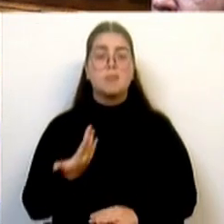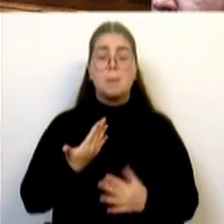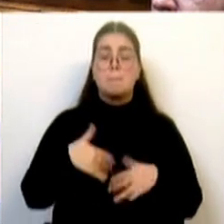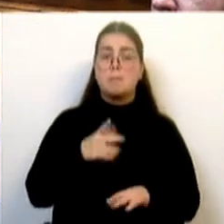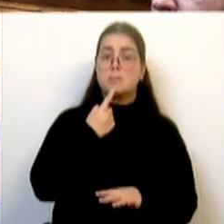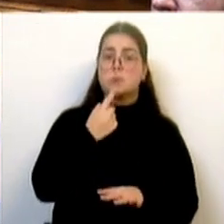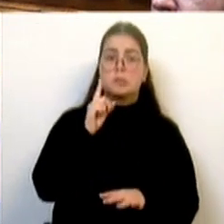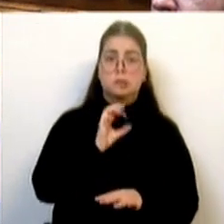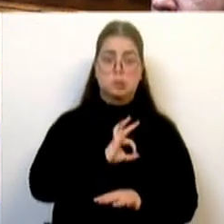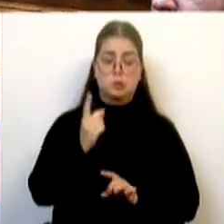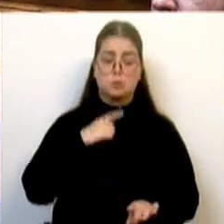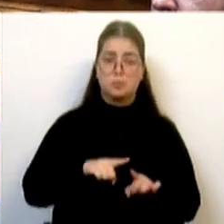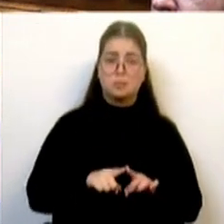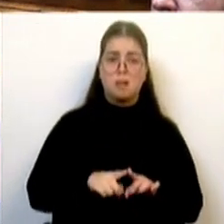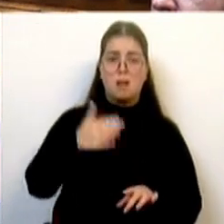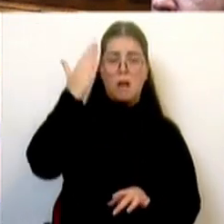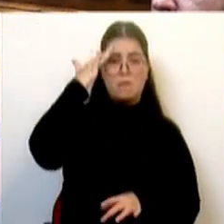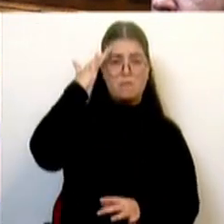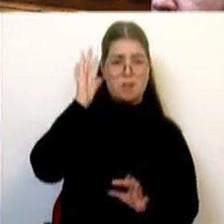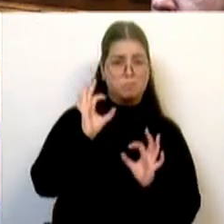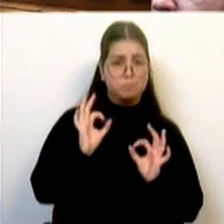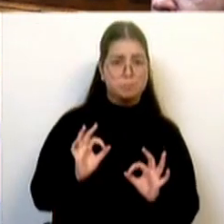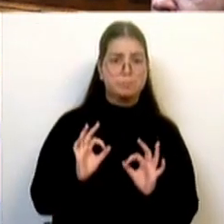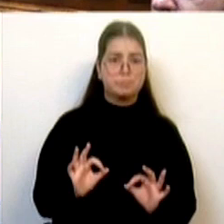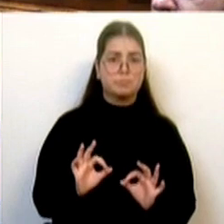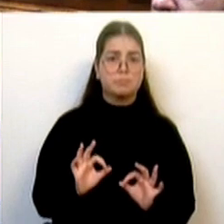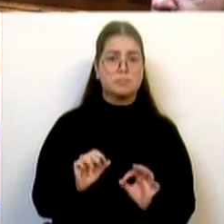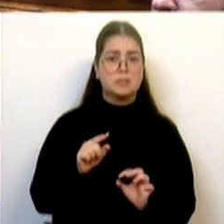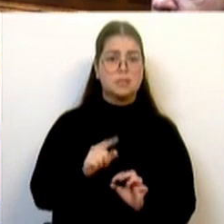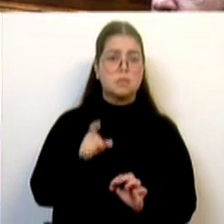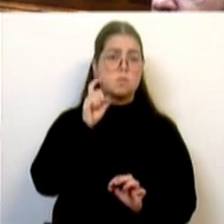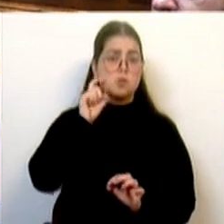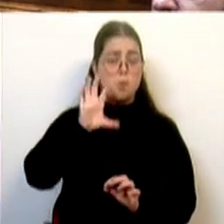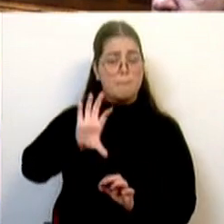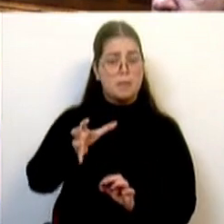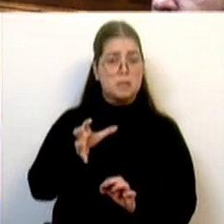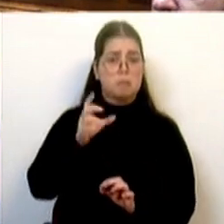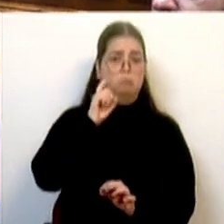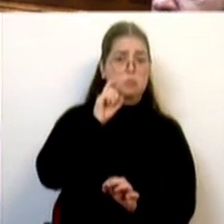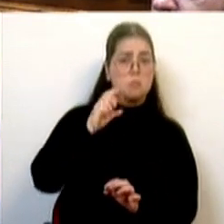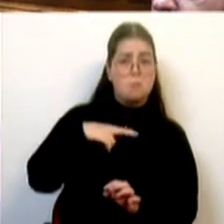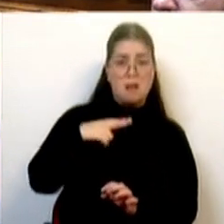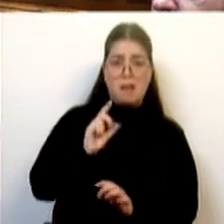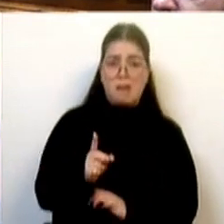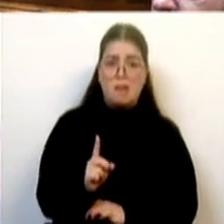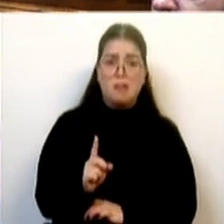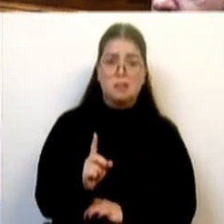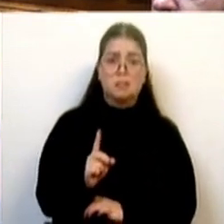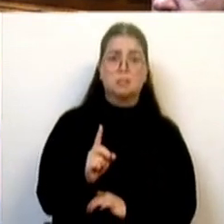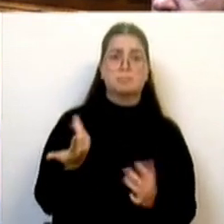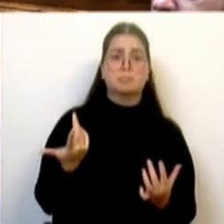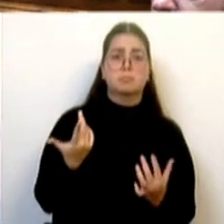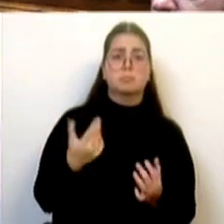Deputada é se acha mesmo que é proteger o país, proteger Portugal, acabando abruptamente um regime desta